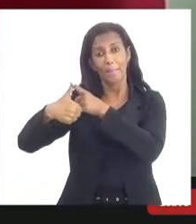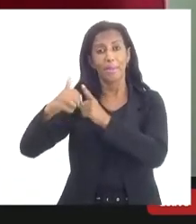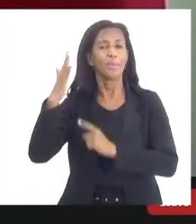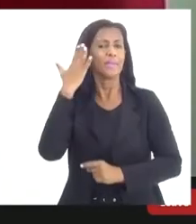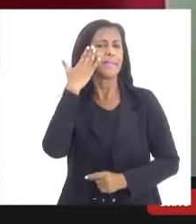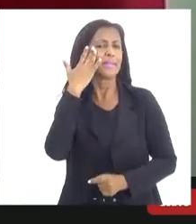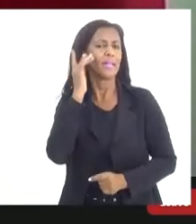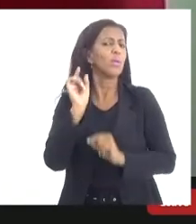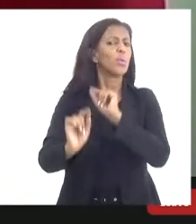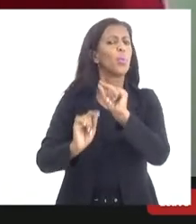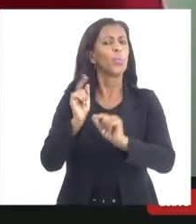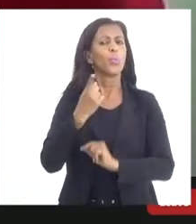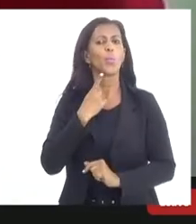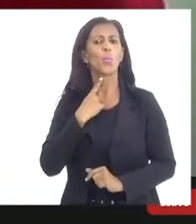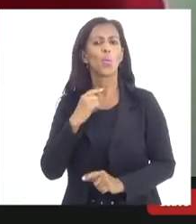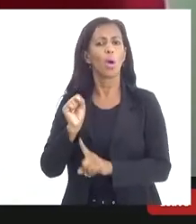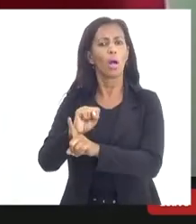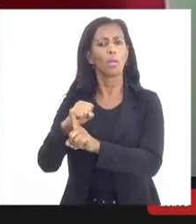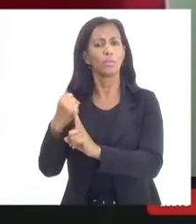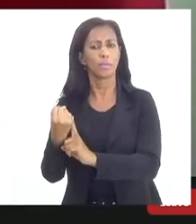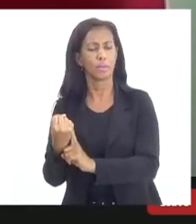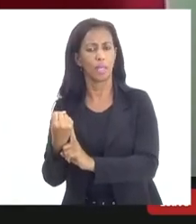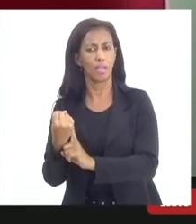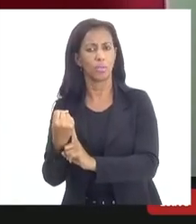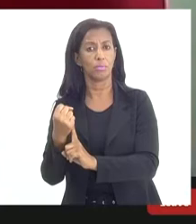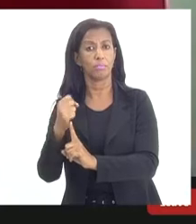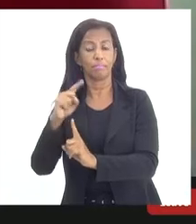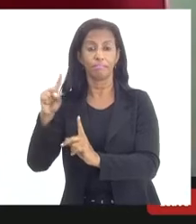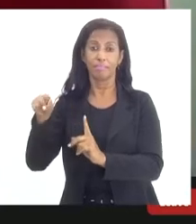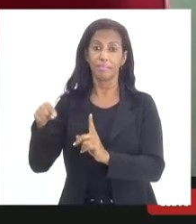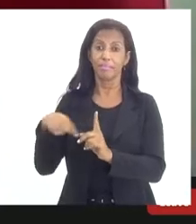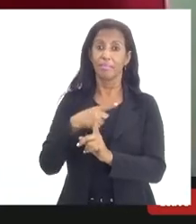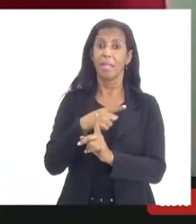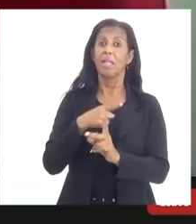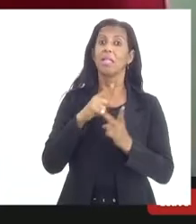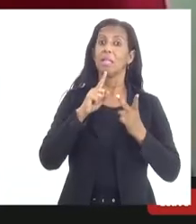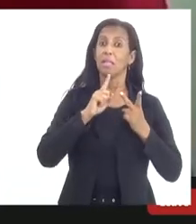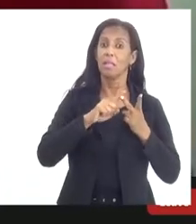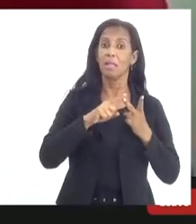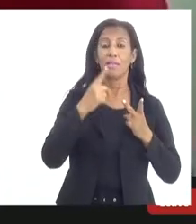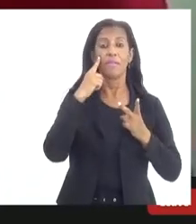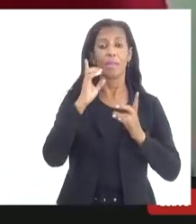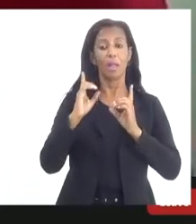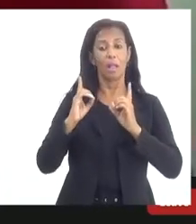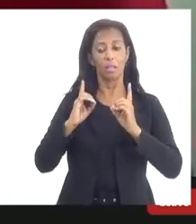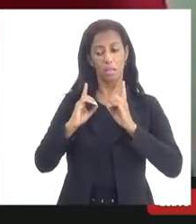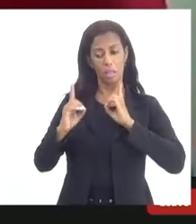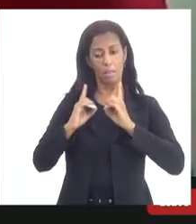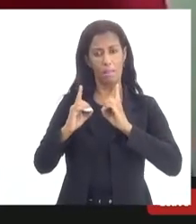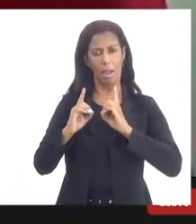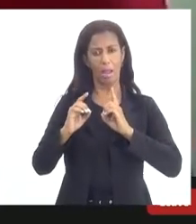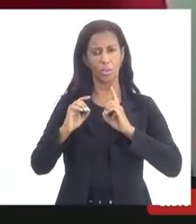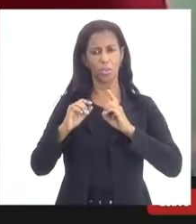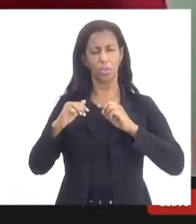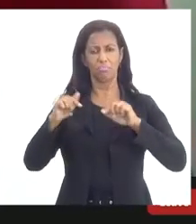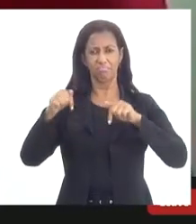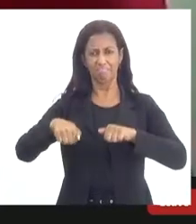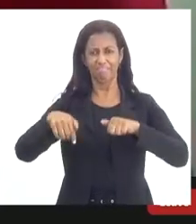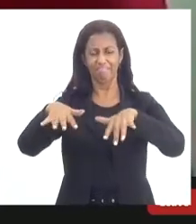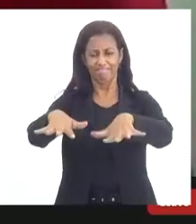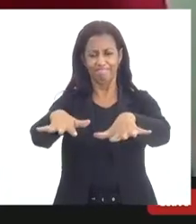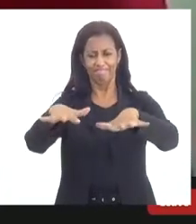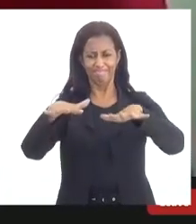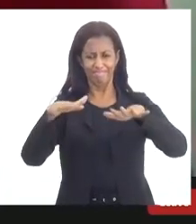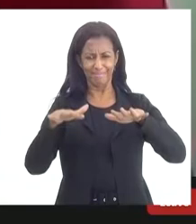o que deseja a sociedade no segundo momento é levar esse debate para dentro do plenário essa casa que